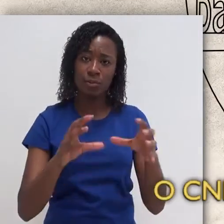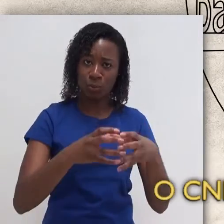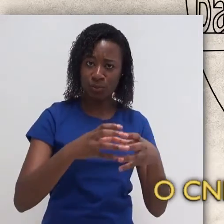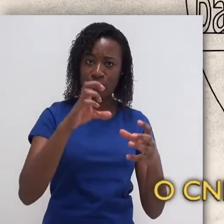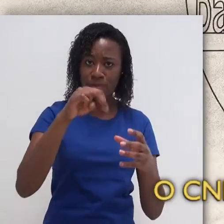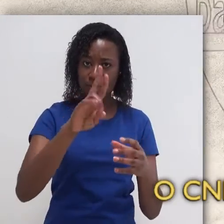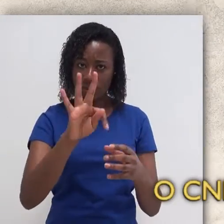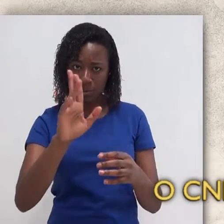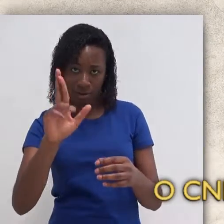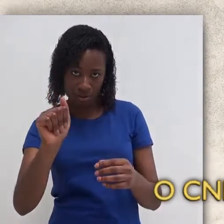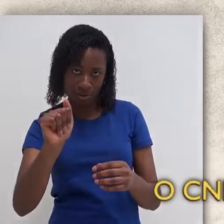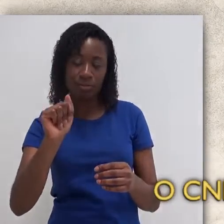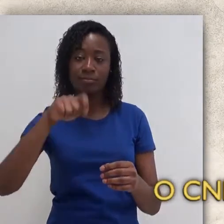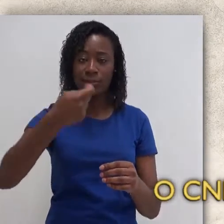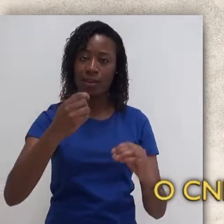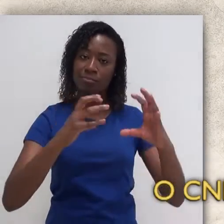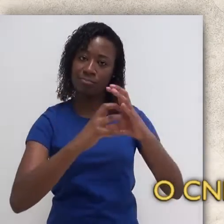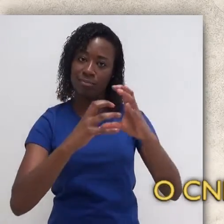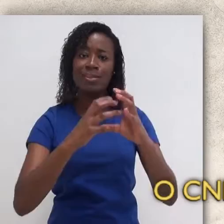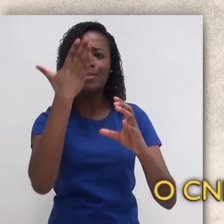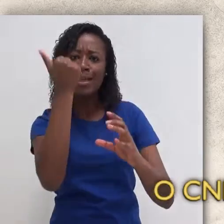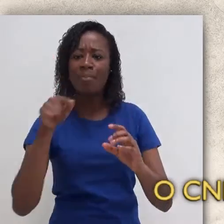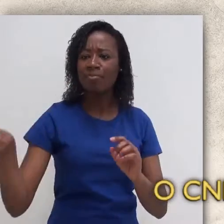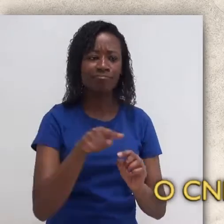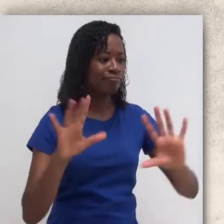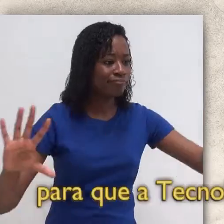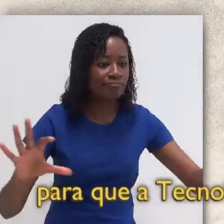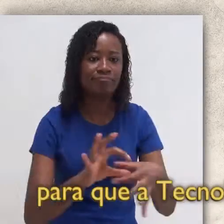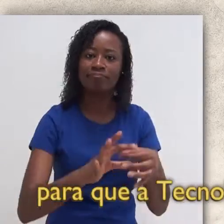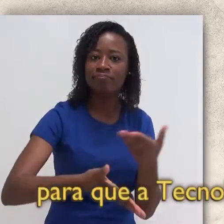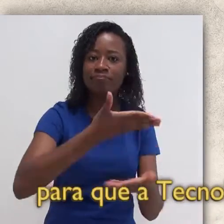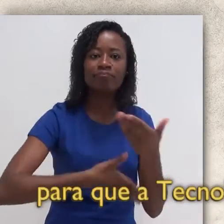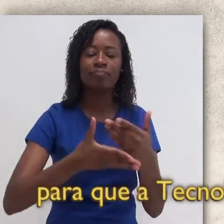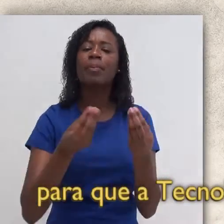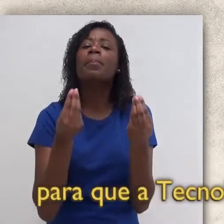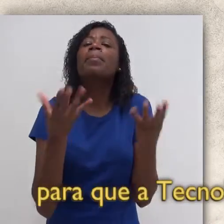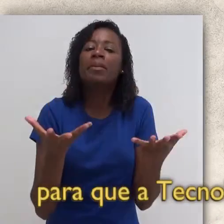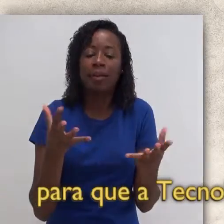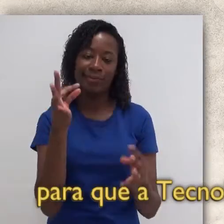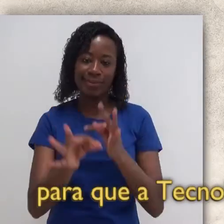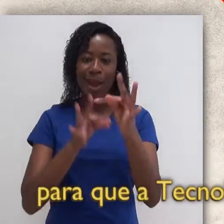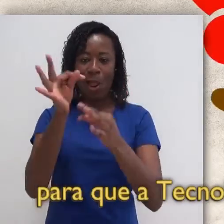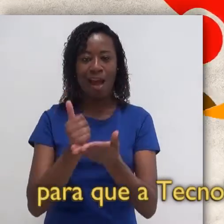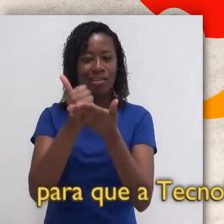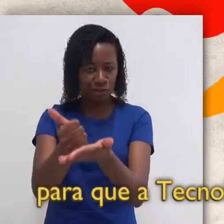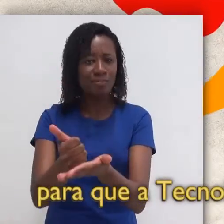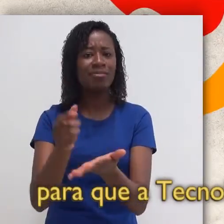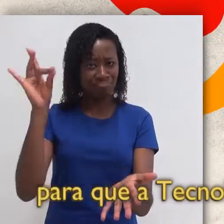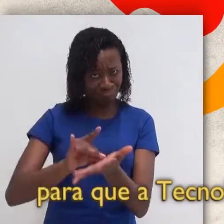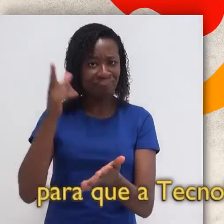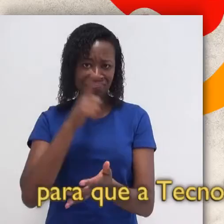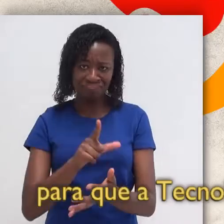O CNRTA sabe que as partes precisam conversar para que a tecnologia assistiva possa, de